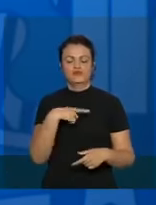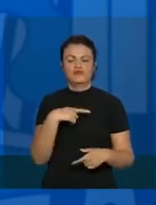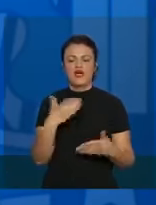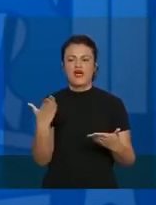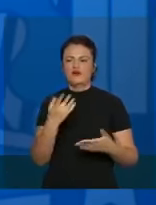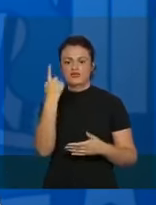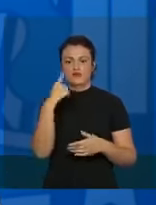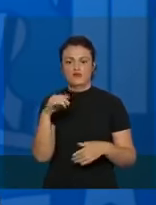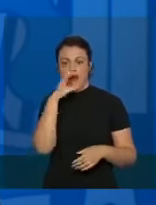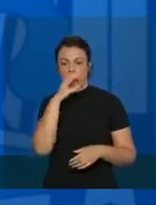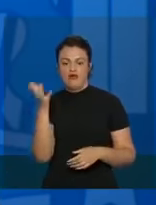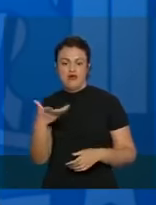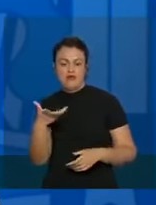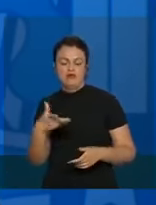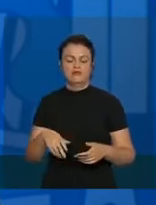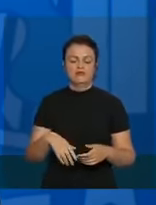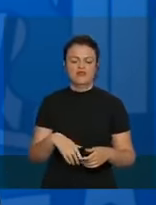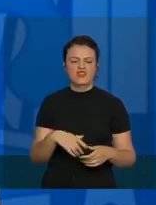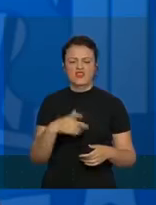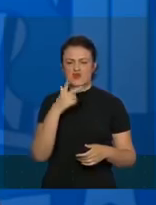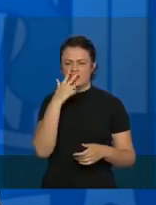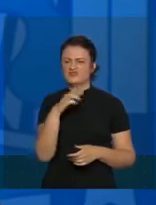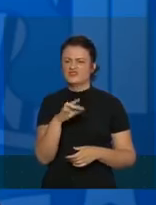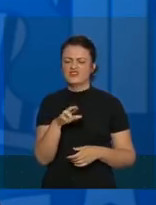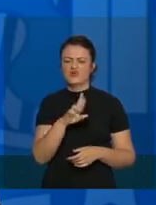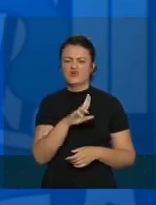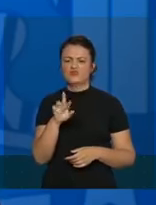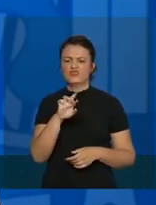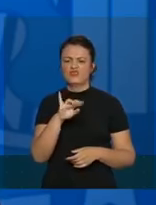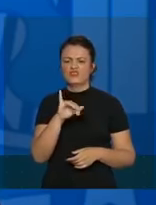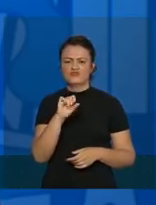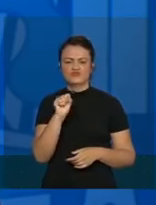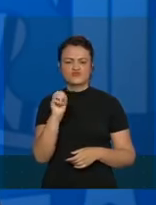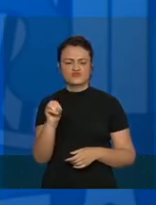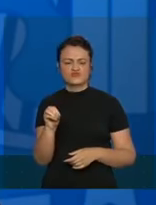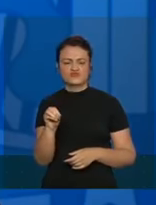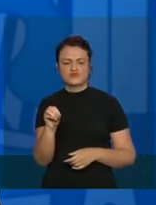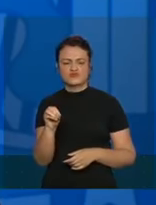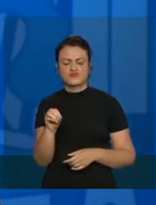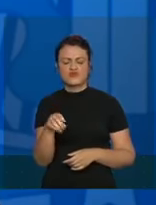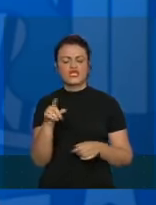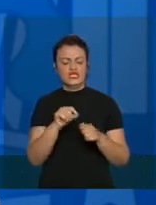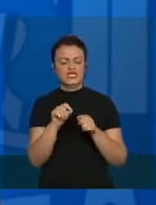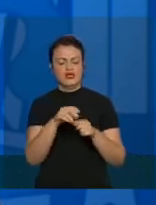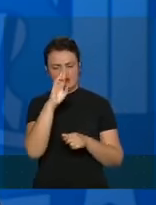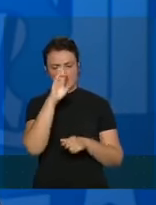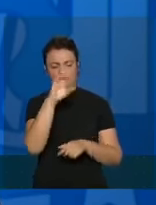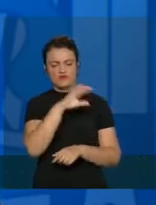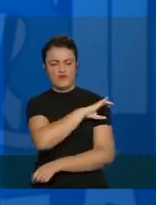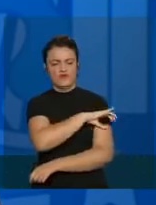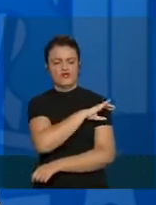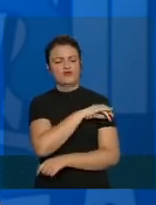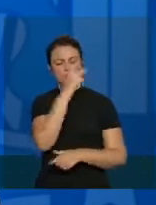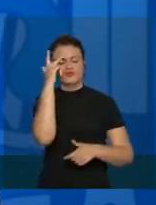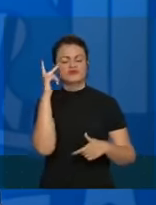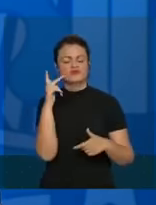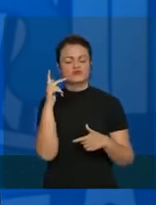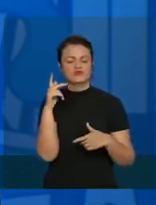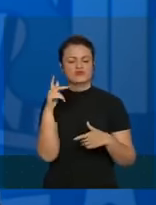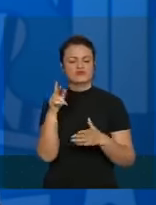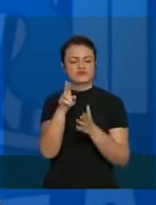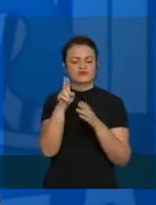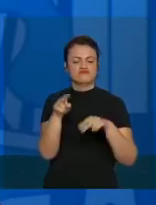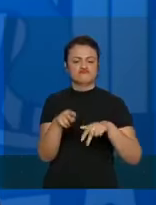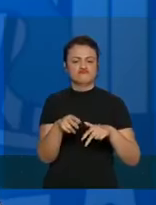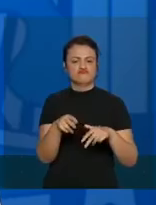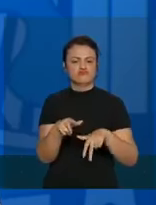correndo lá, eu acho que é o Riso, Riso, Vicente Riso, que é quem está coordenando pacientes no Einstein, pacientes